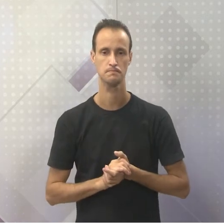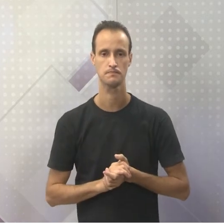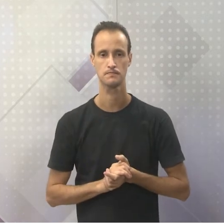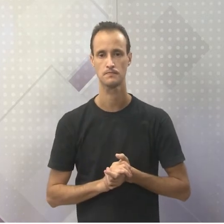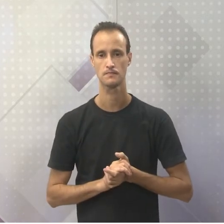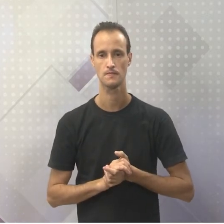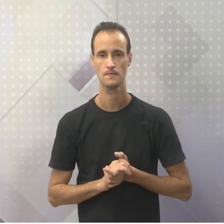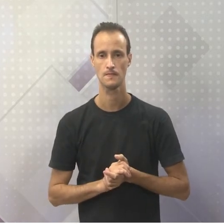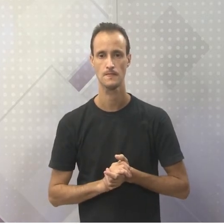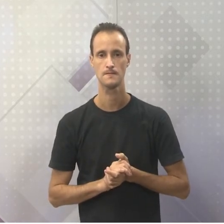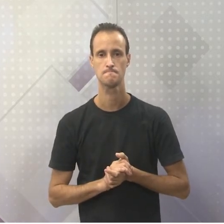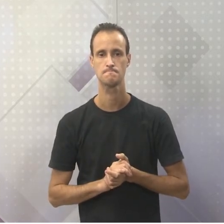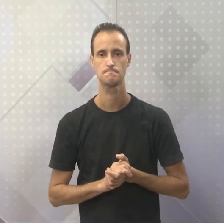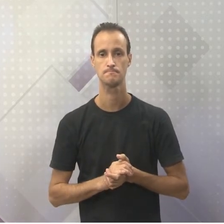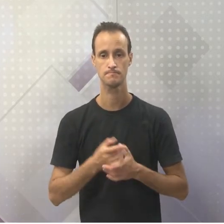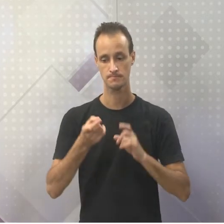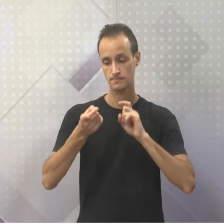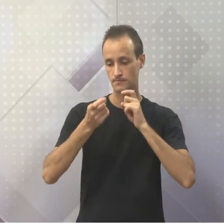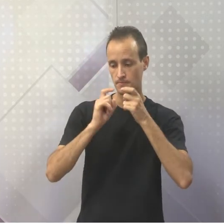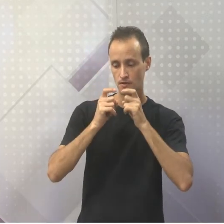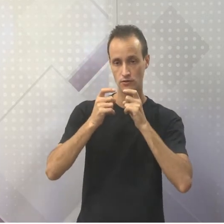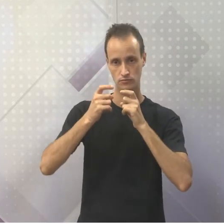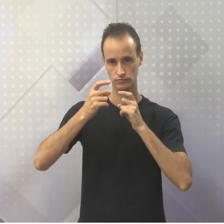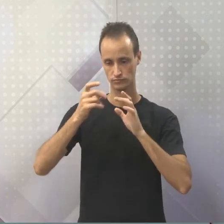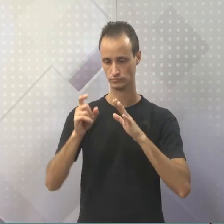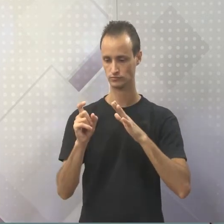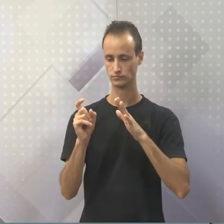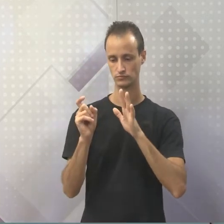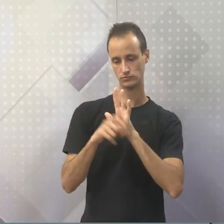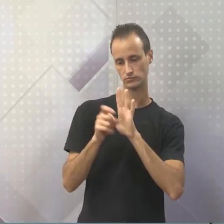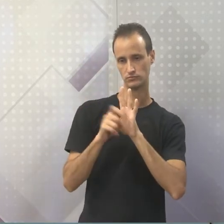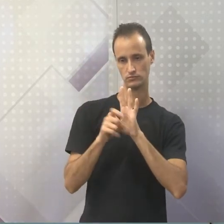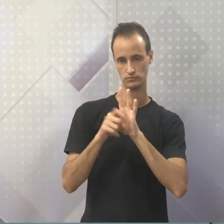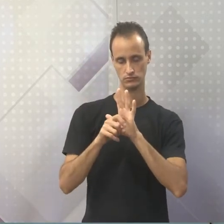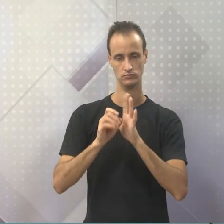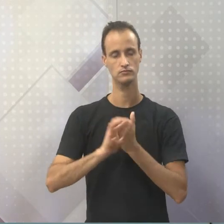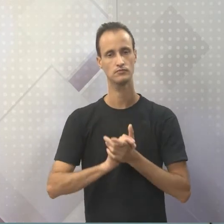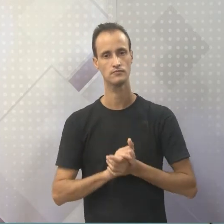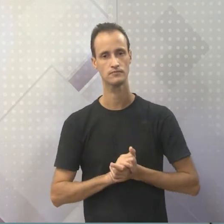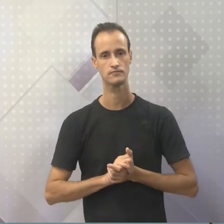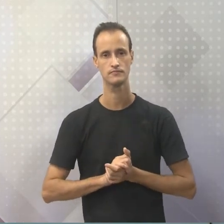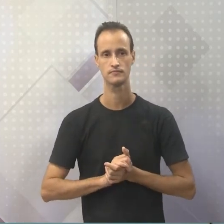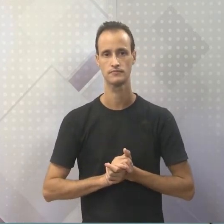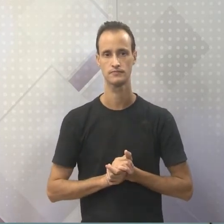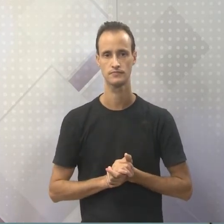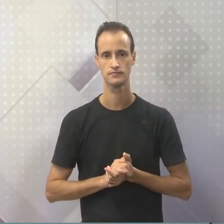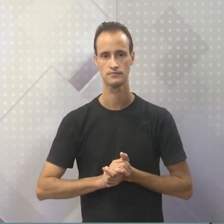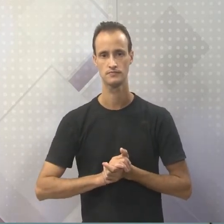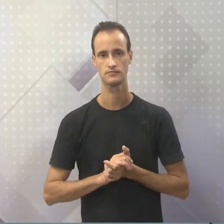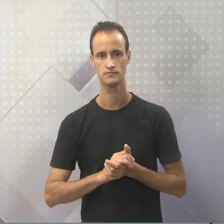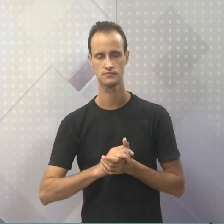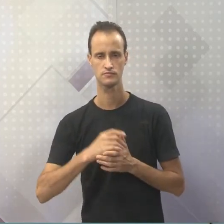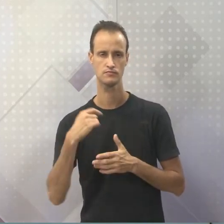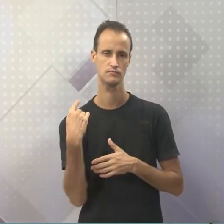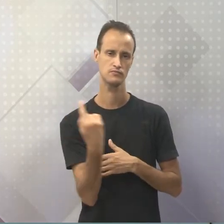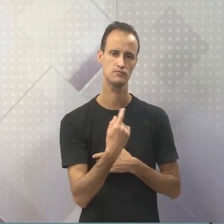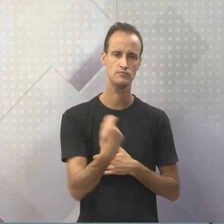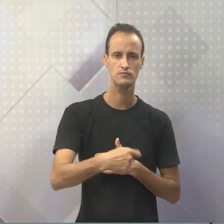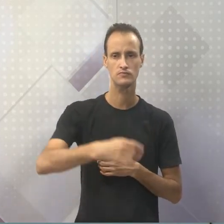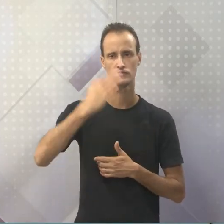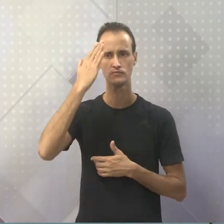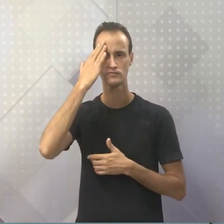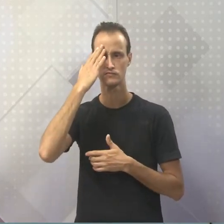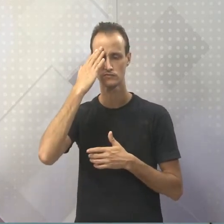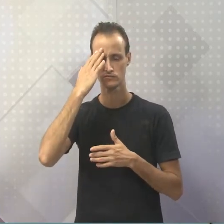Vamos comentar primeiramente aí esse mito. Então o que acontece, gente? A gente tem que entender que